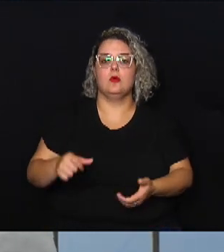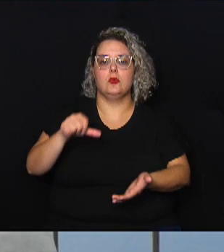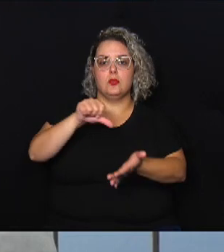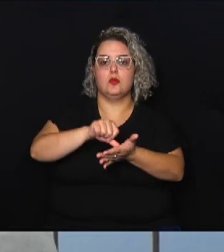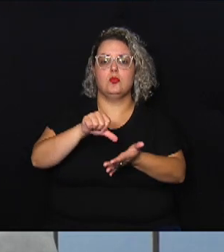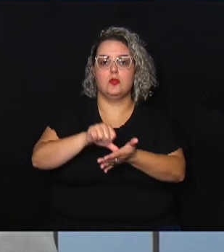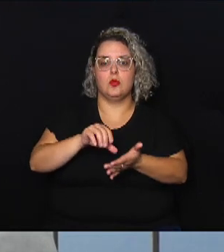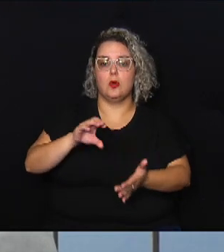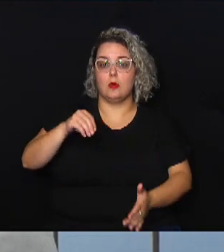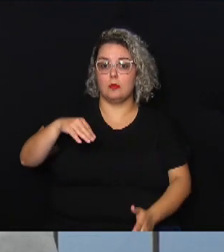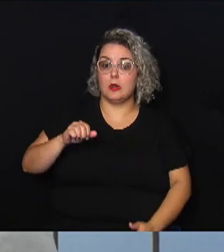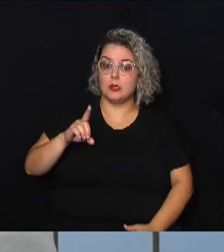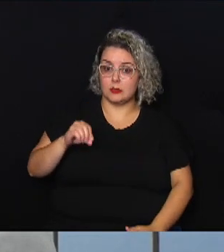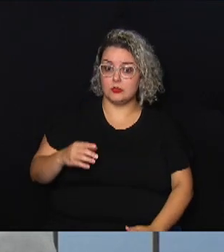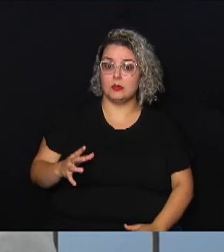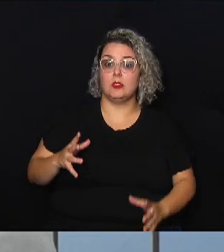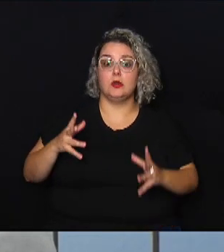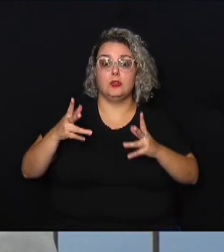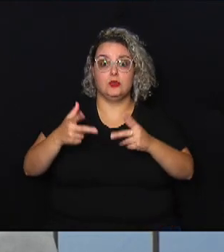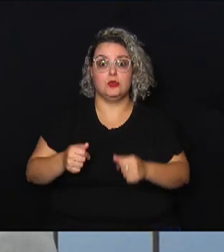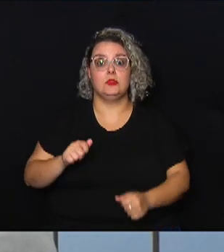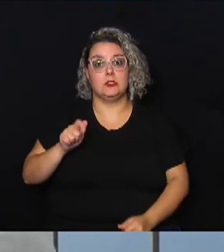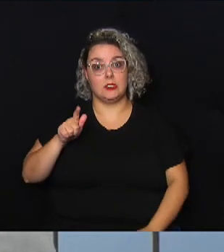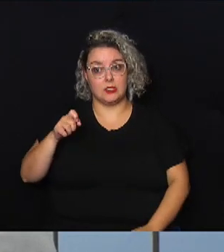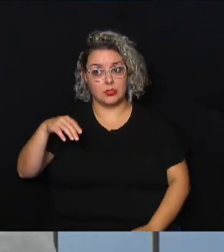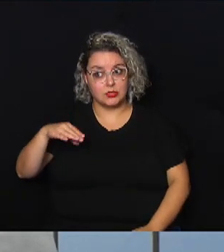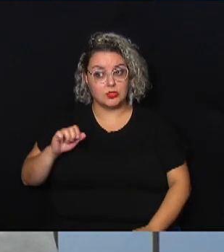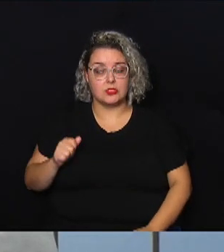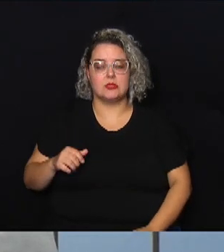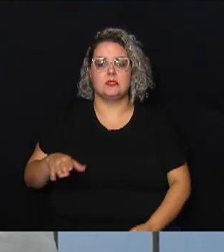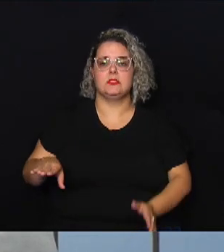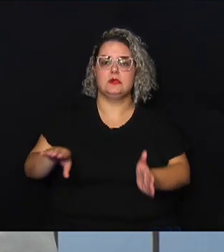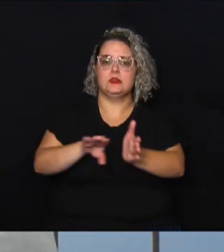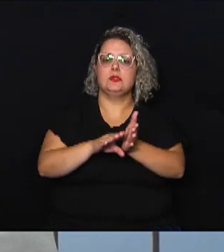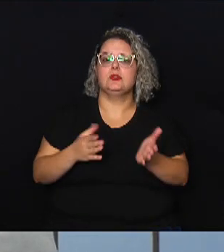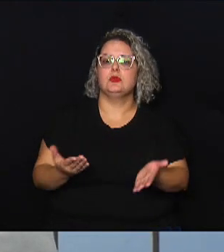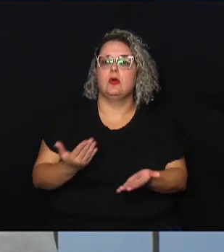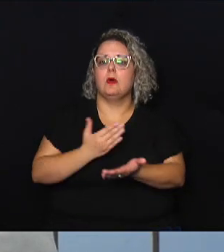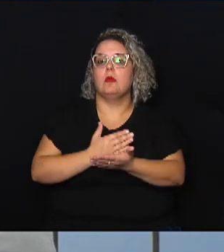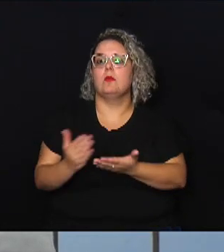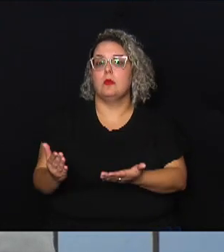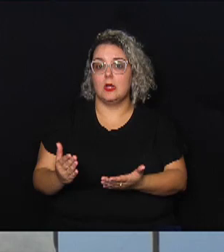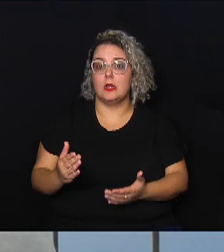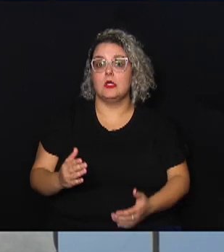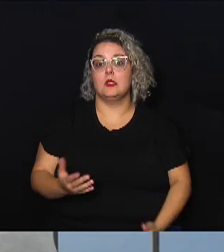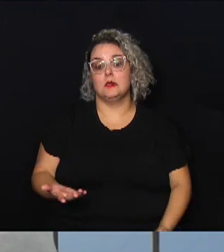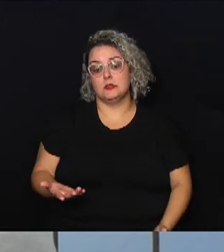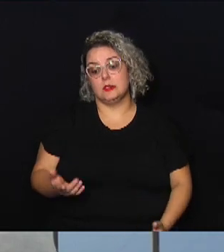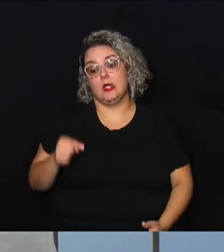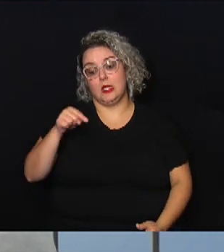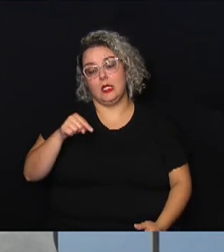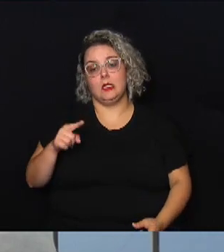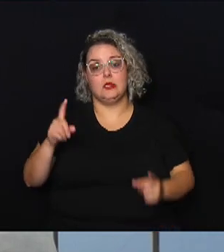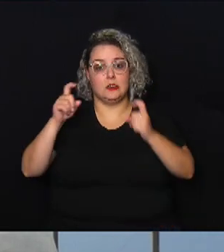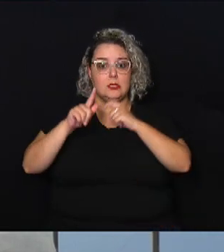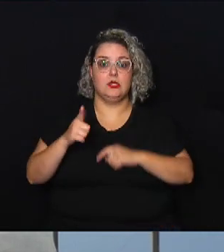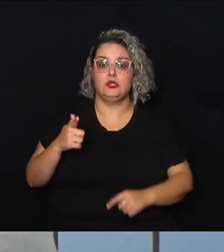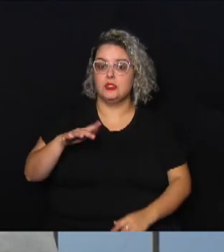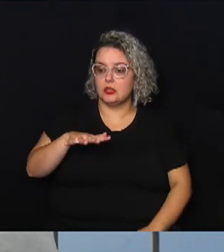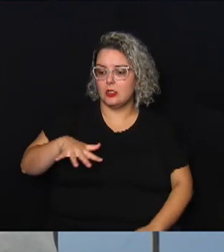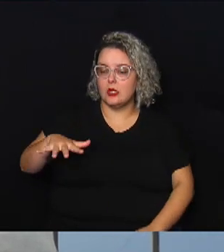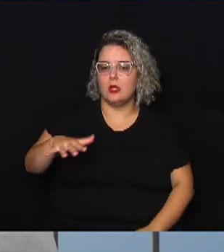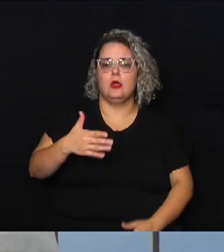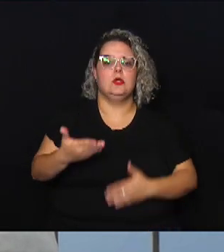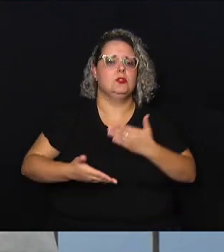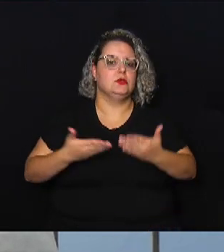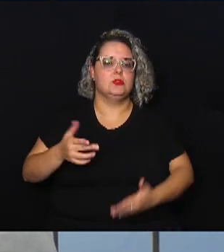e através de todas as agências que chegam né como essa é uma ocorrência muito complexa ali tem geólogos tem pessoal do serviço